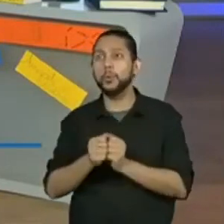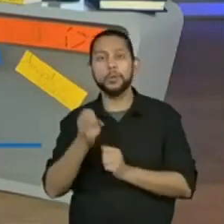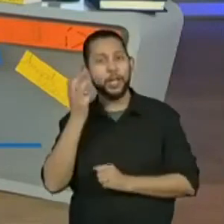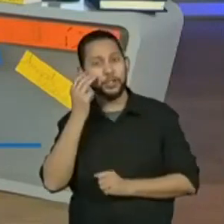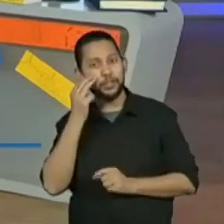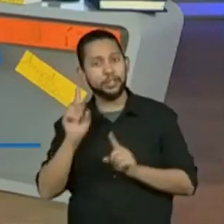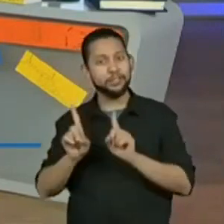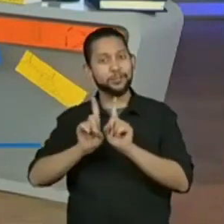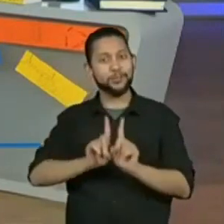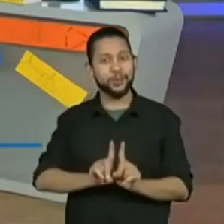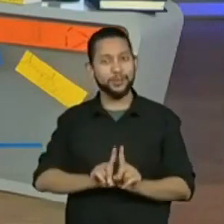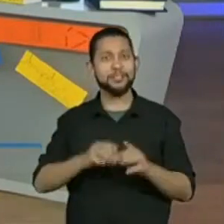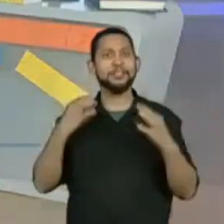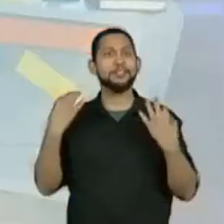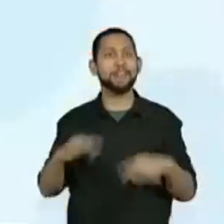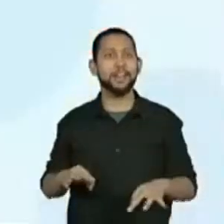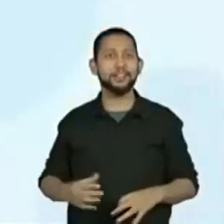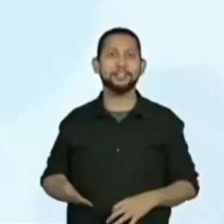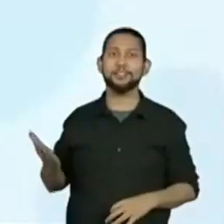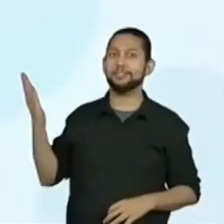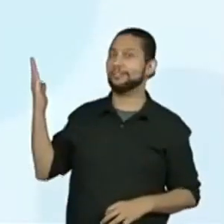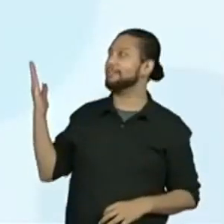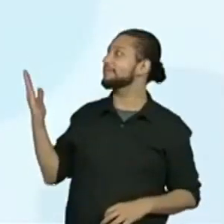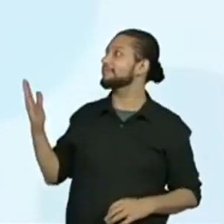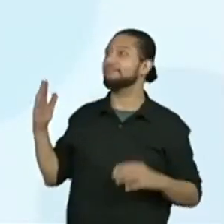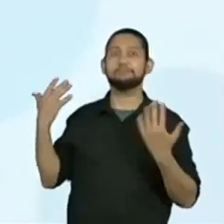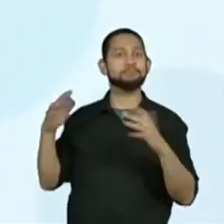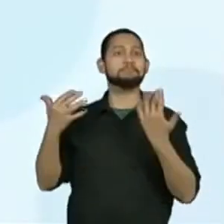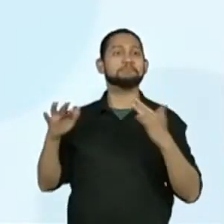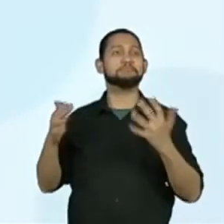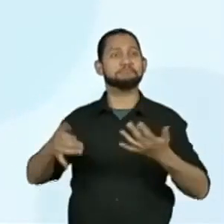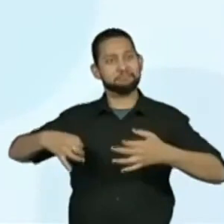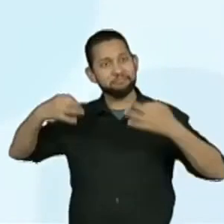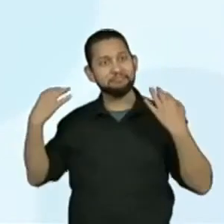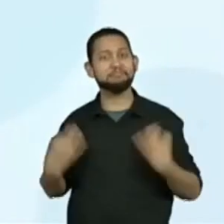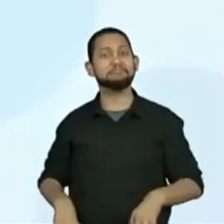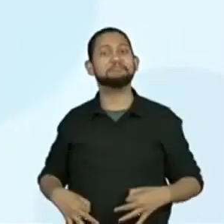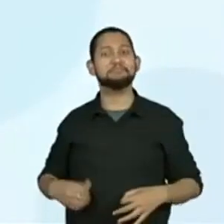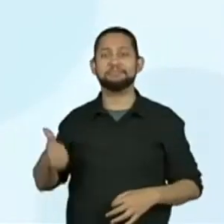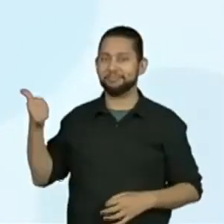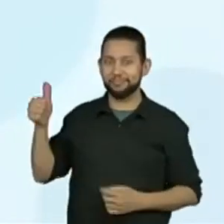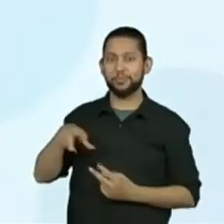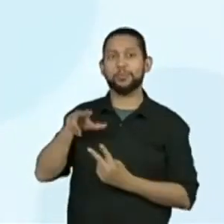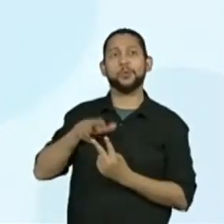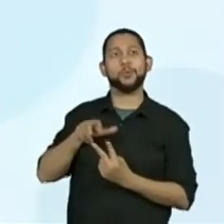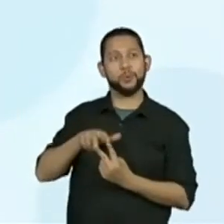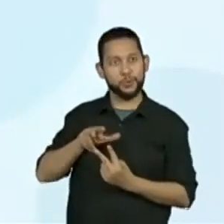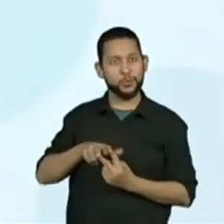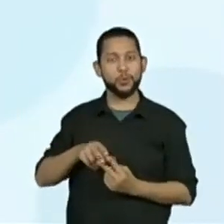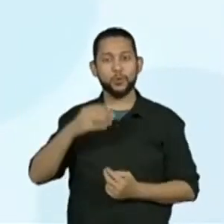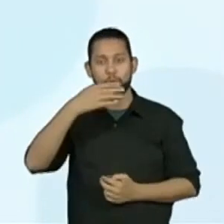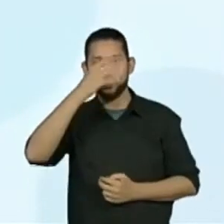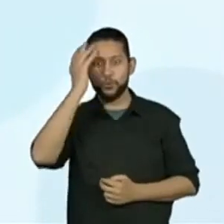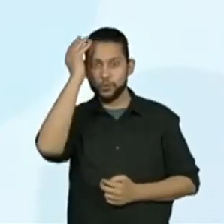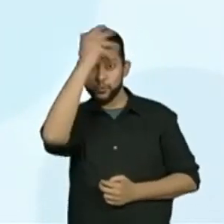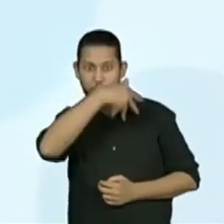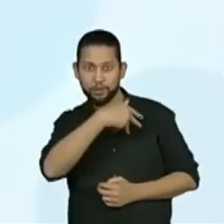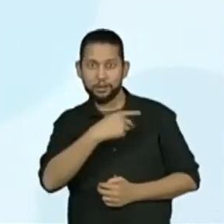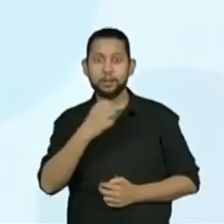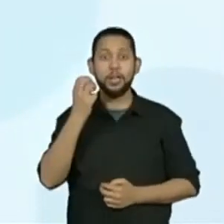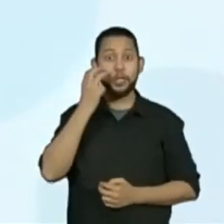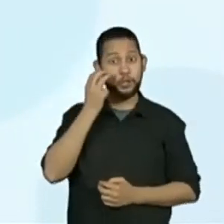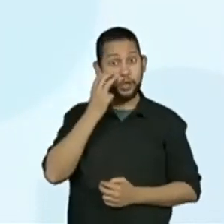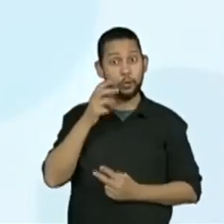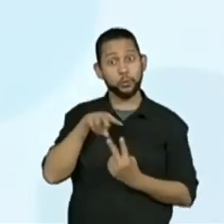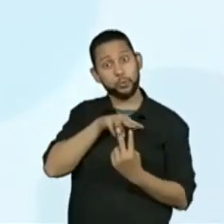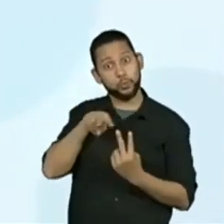obrigada. Olha só. Já colocaram tudo. Sim, os professores Joelson e Regiane dramatizarão o poema